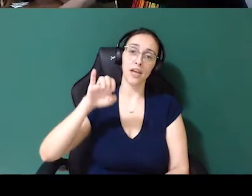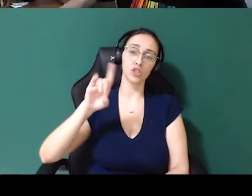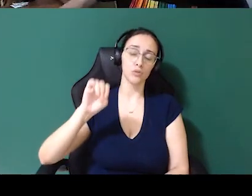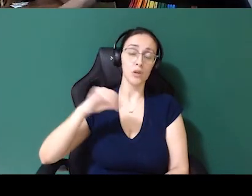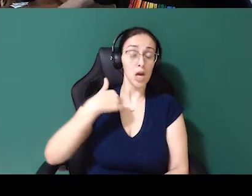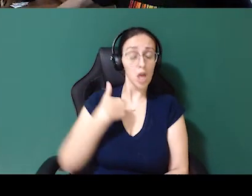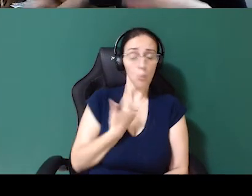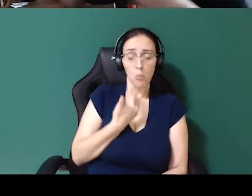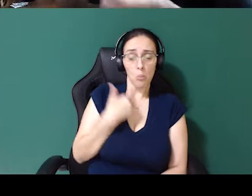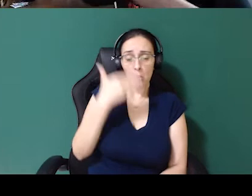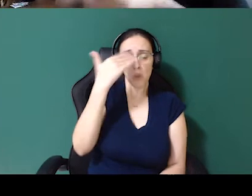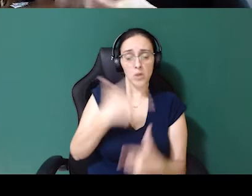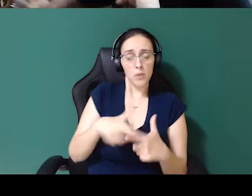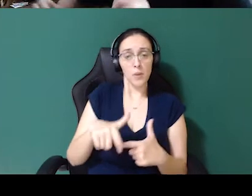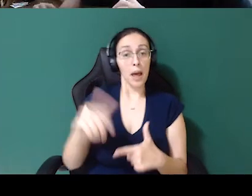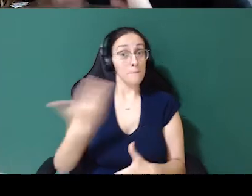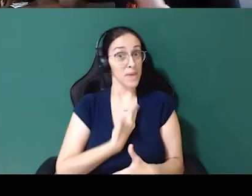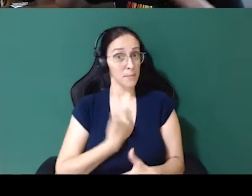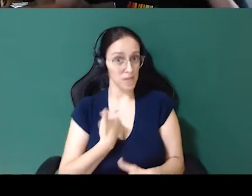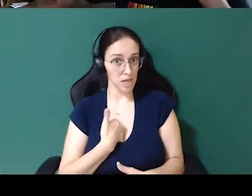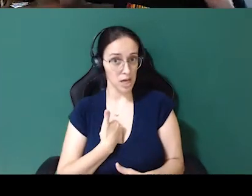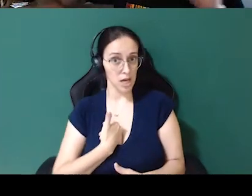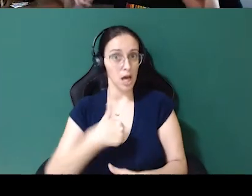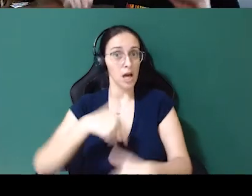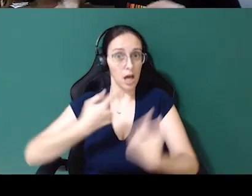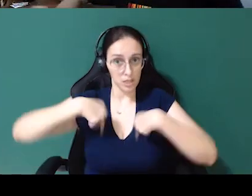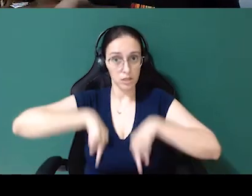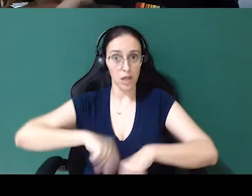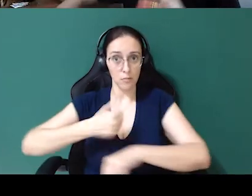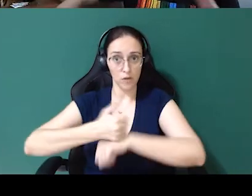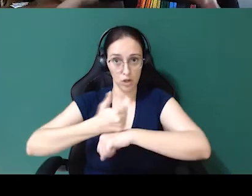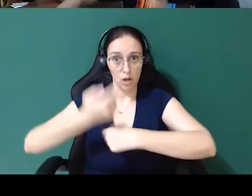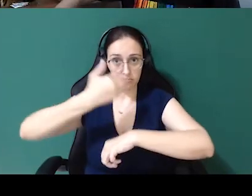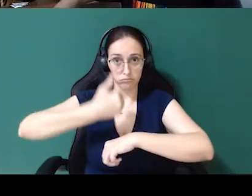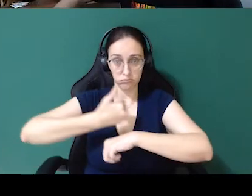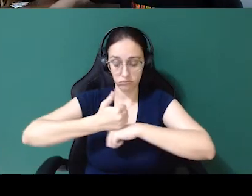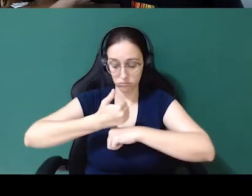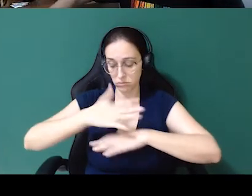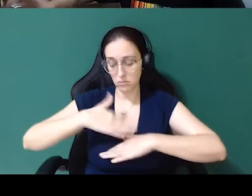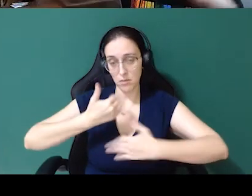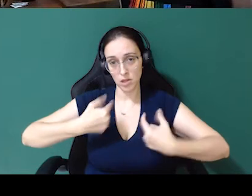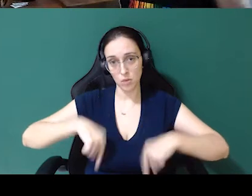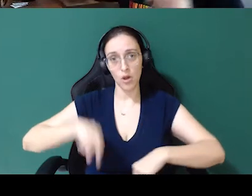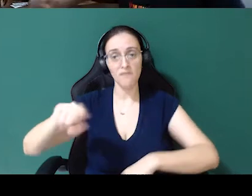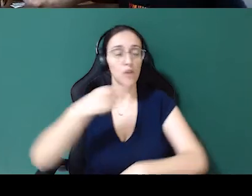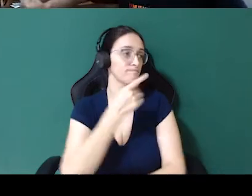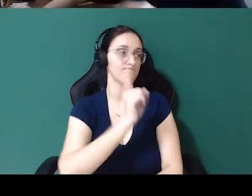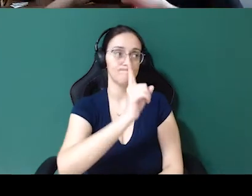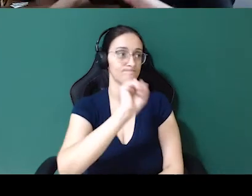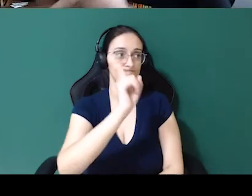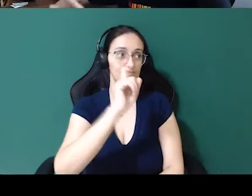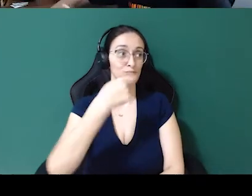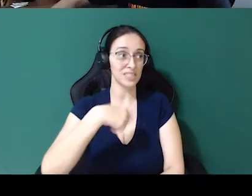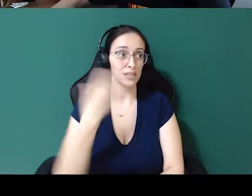teria problema nenhum, não seria pejorativo. E a minha amiga falou dessa questão. Então, tem vários desses pontos que a gente precisa. Religião é mesma coisa. Trazer todas as